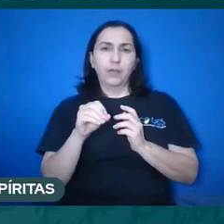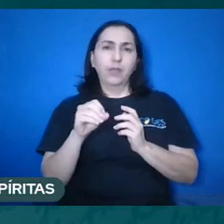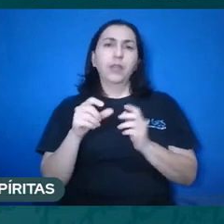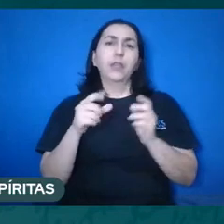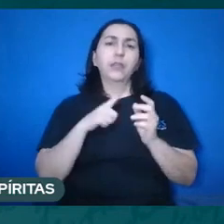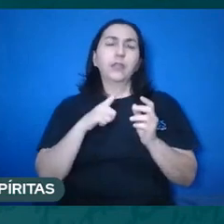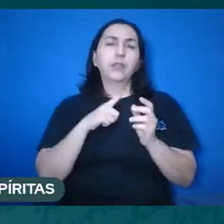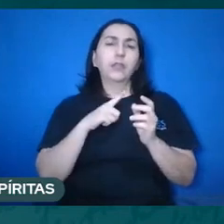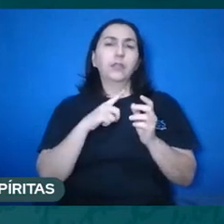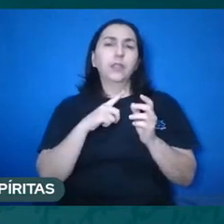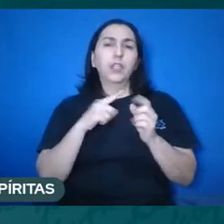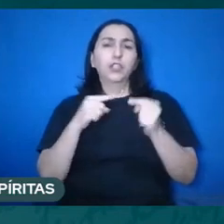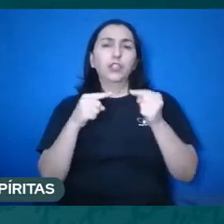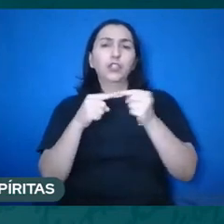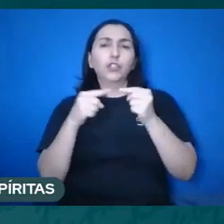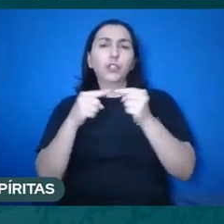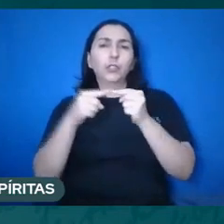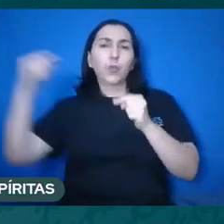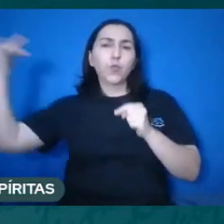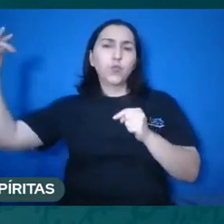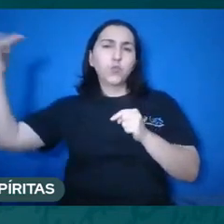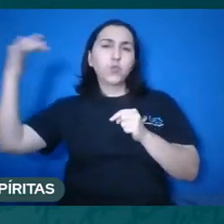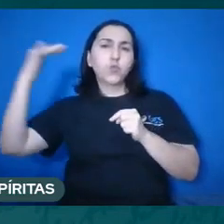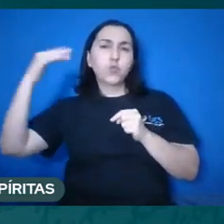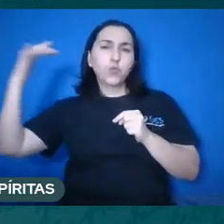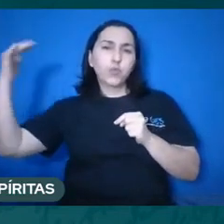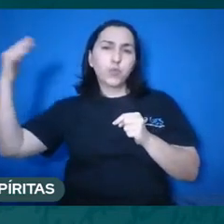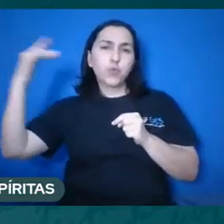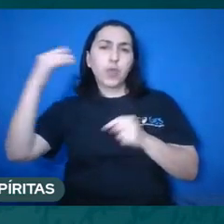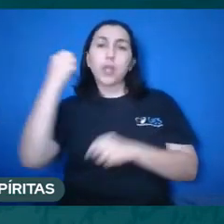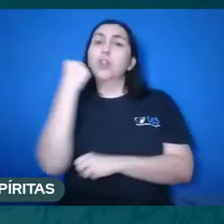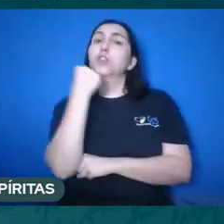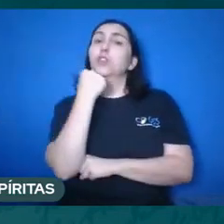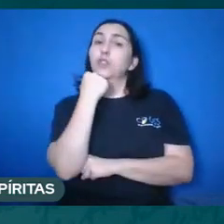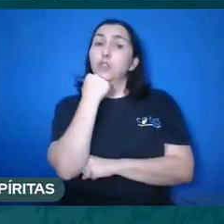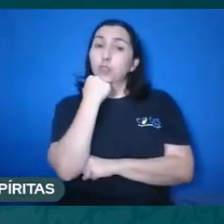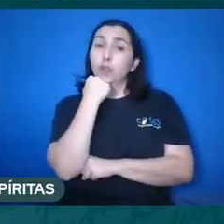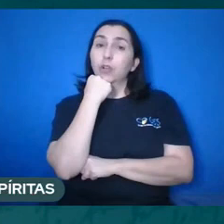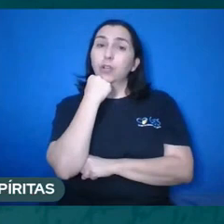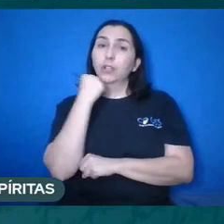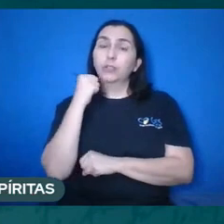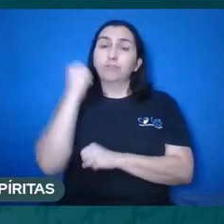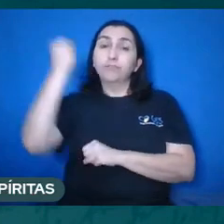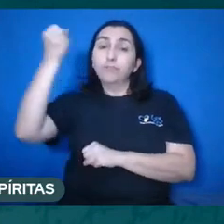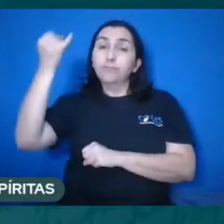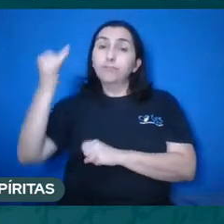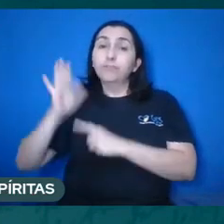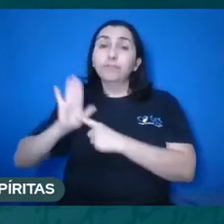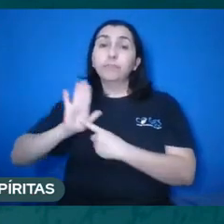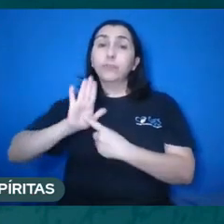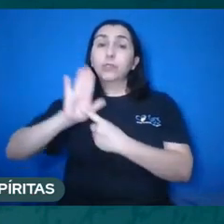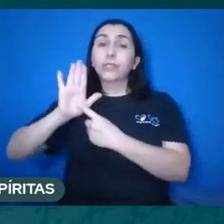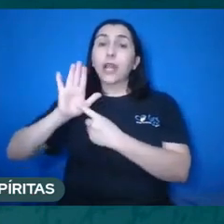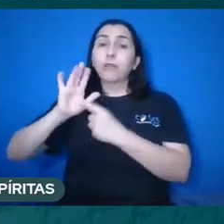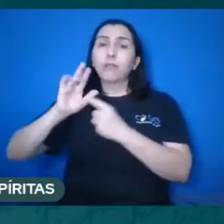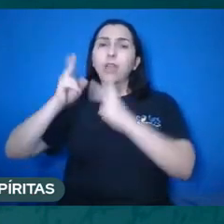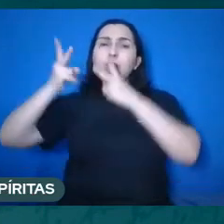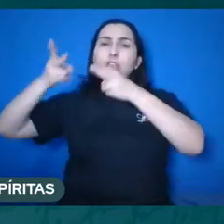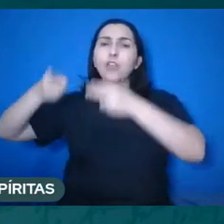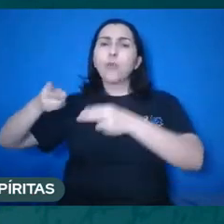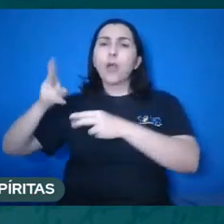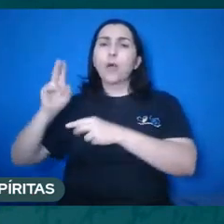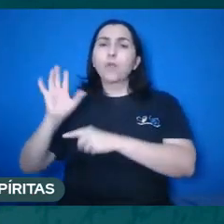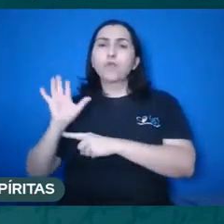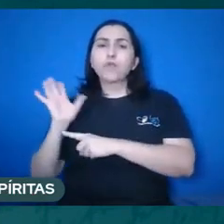do plano sublime, do plano que Sócrates, no caso, chamava plano perfeito. Agora, com o passar